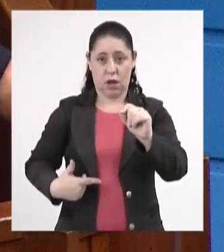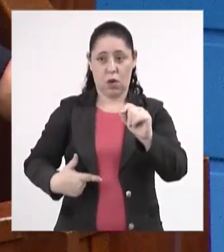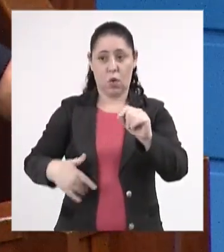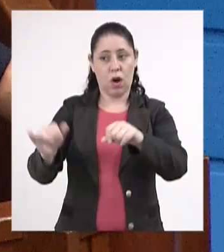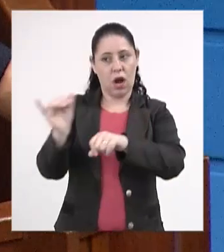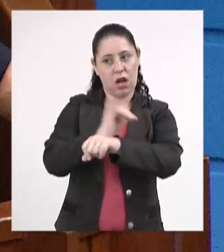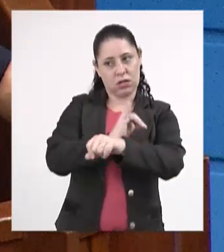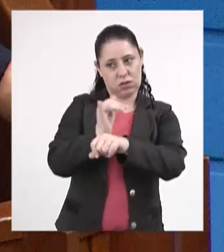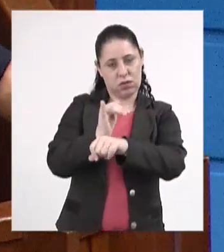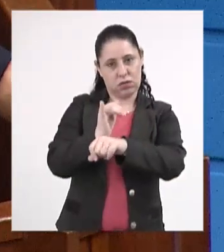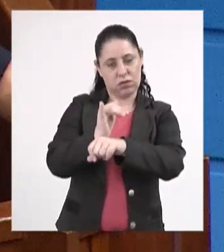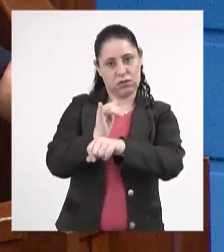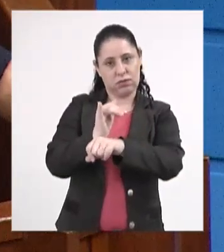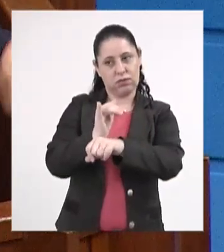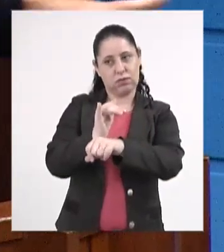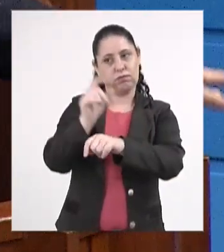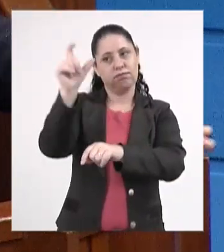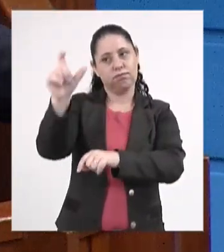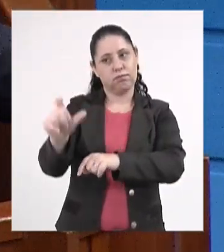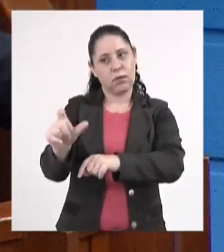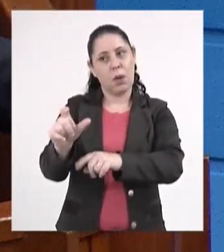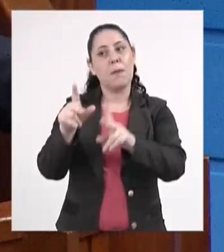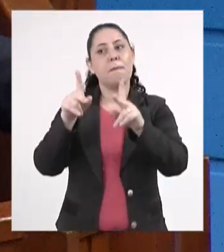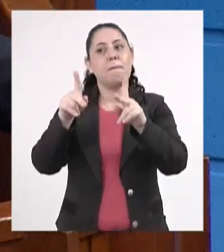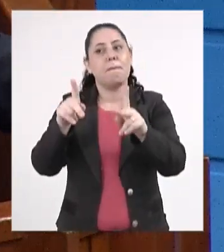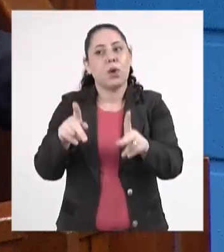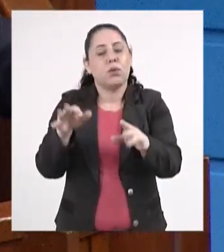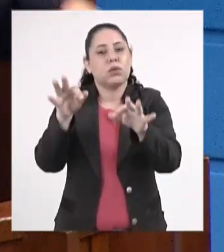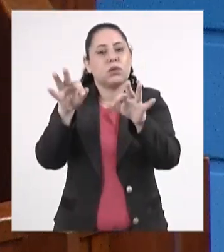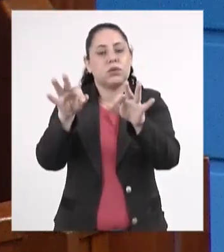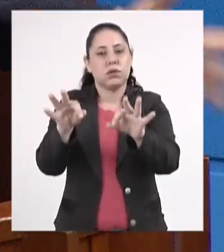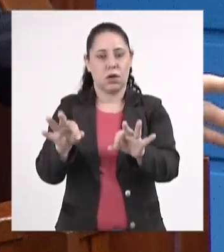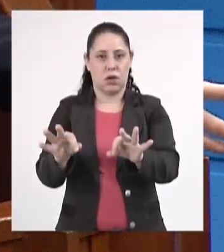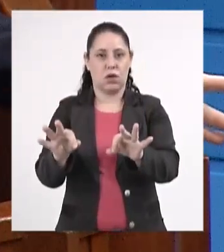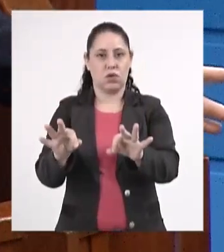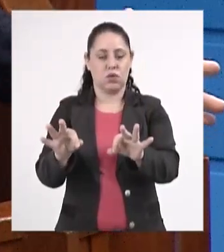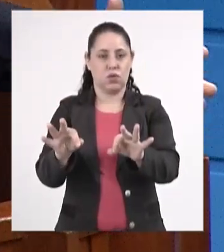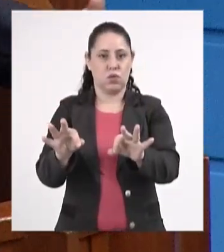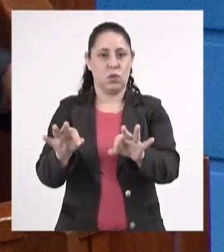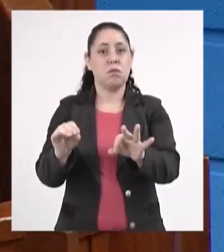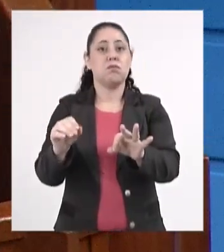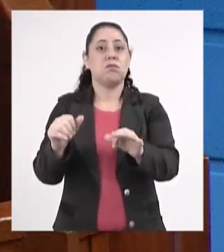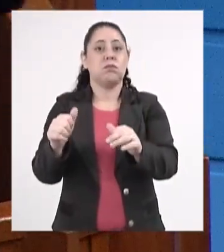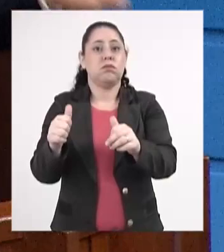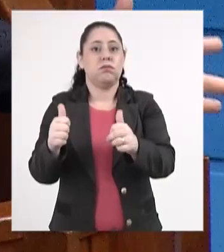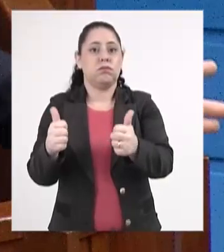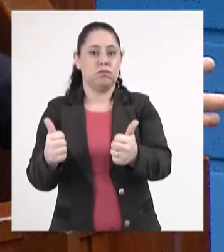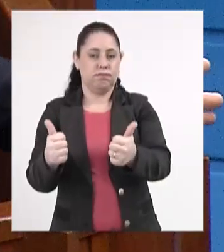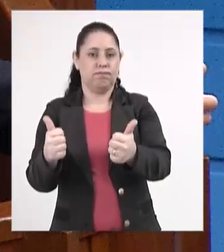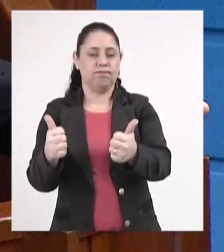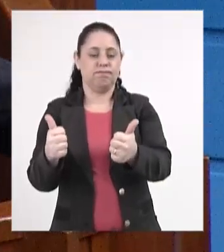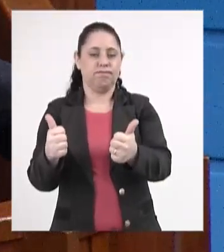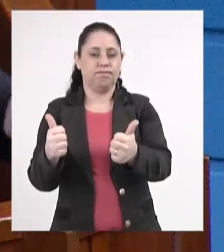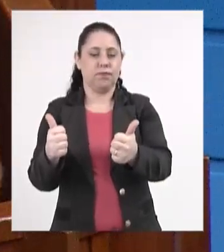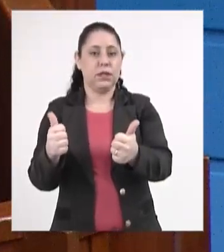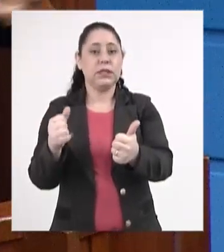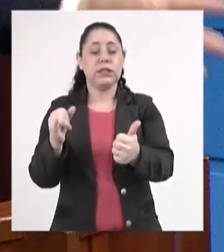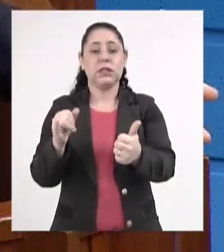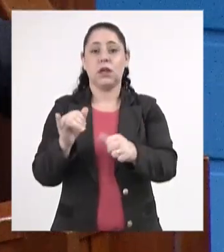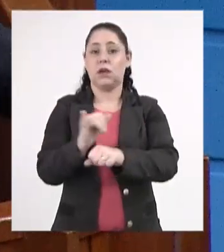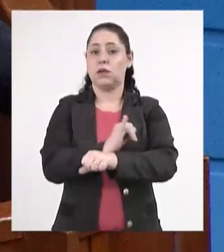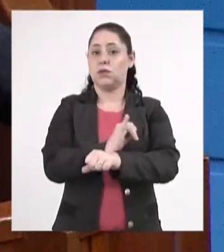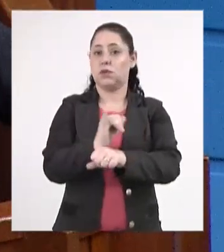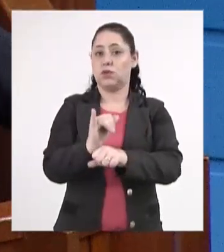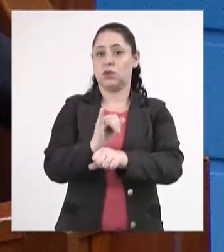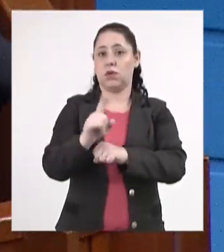se eles são atos públicos, se eles são atos probos, se eles são atos corretos, se eles são atos